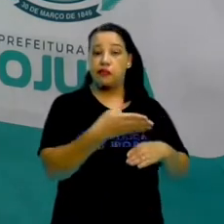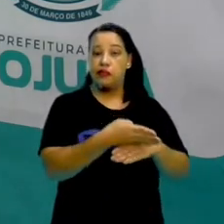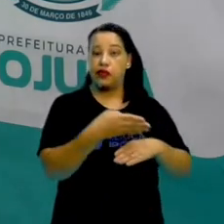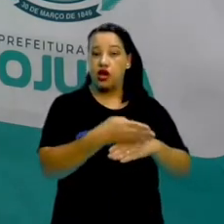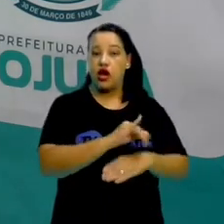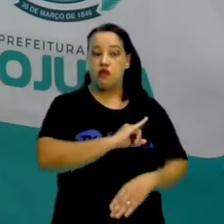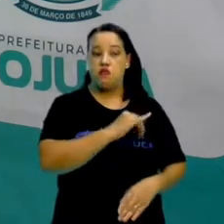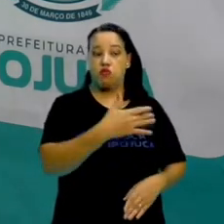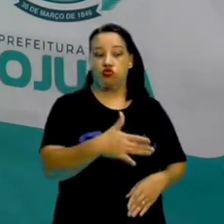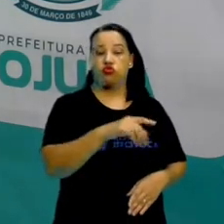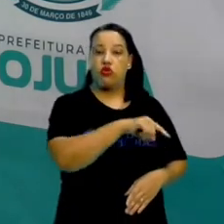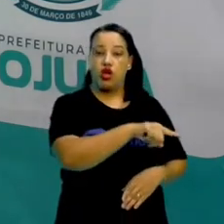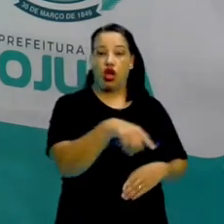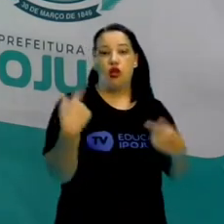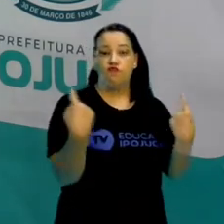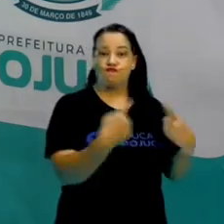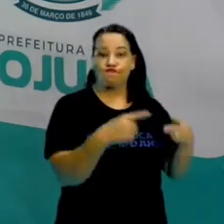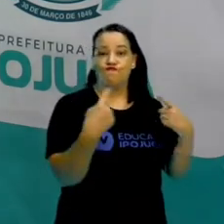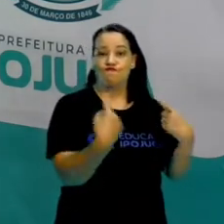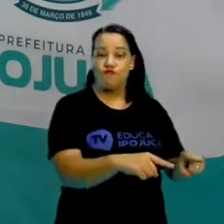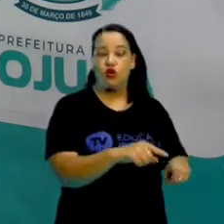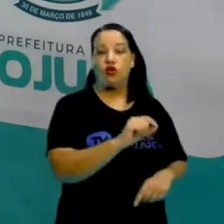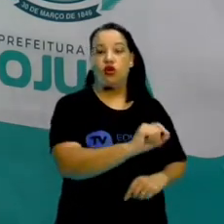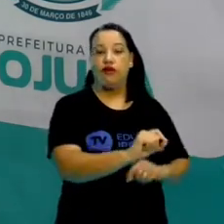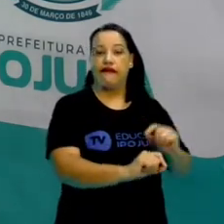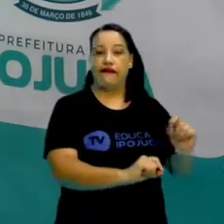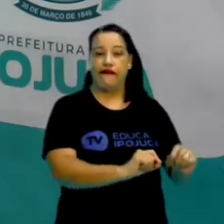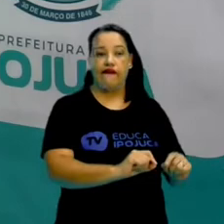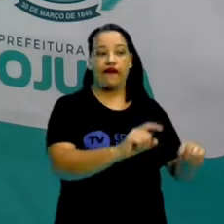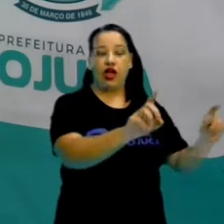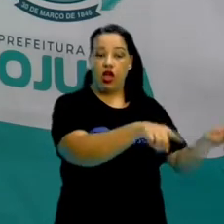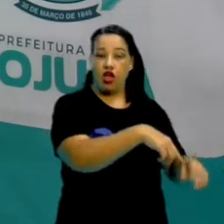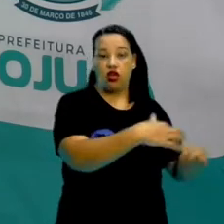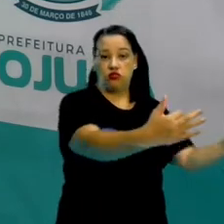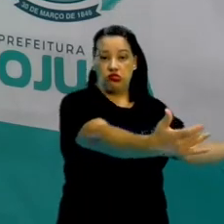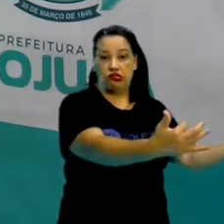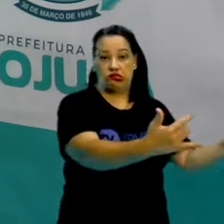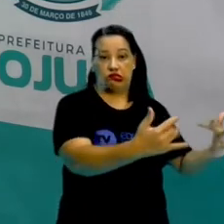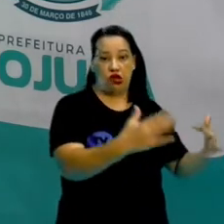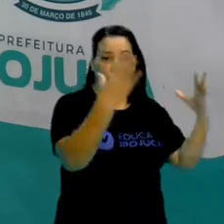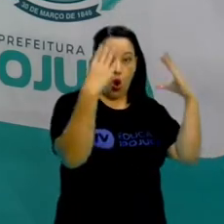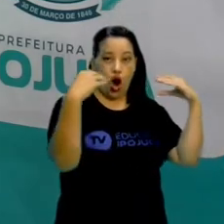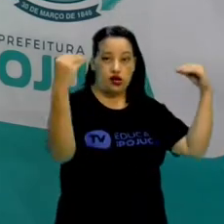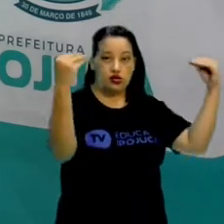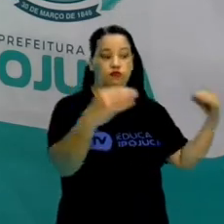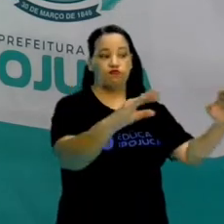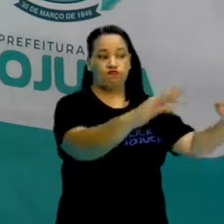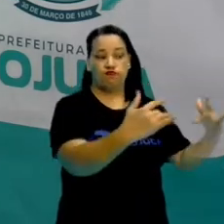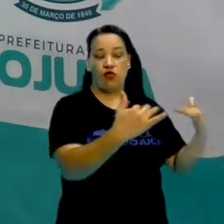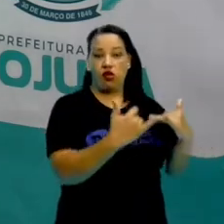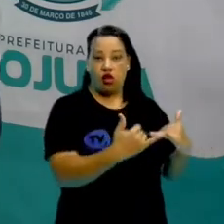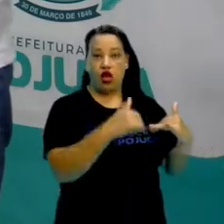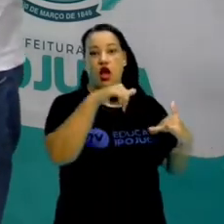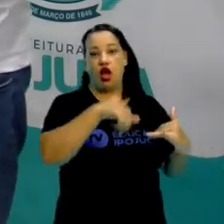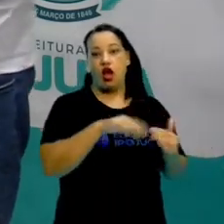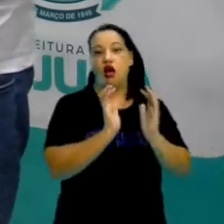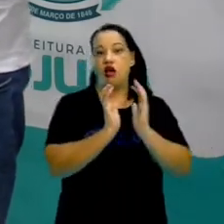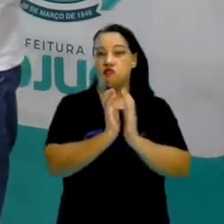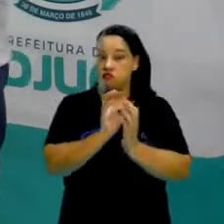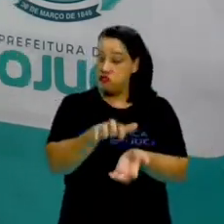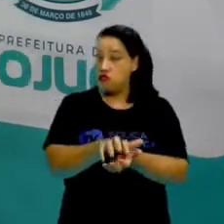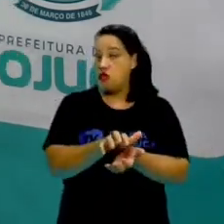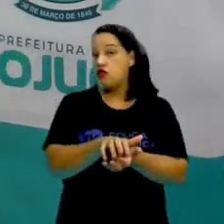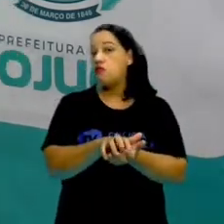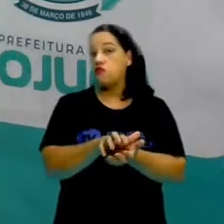maneira tremenda na luta contra a invasão holandesa aqui em Pernambuco. Como vocês já devem